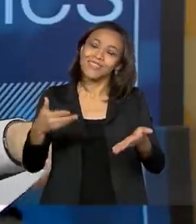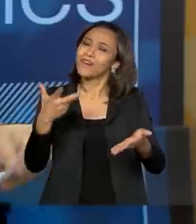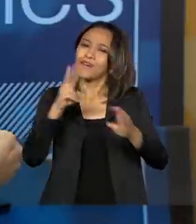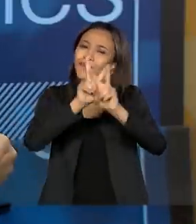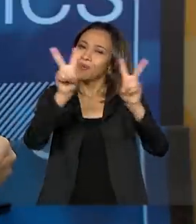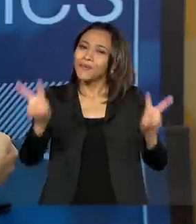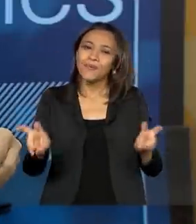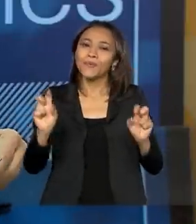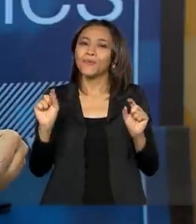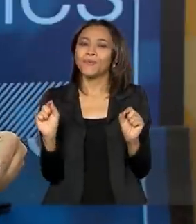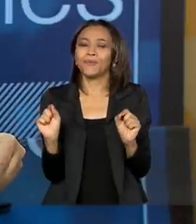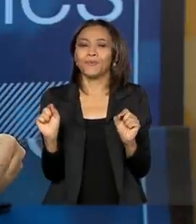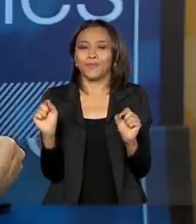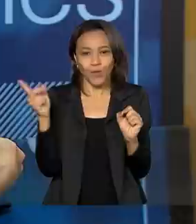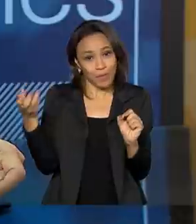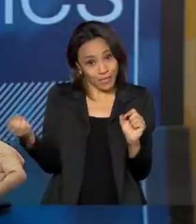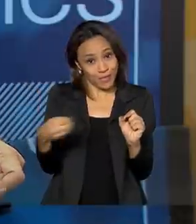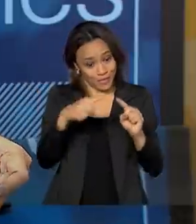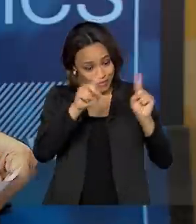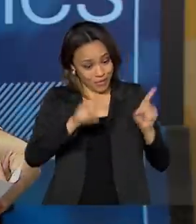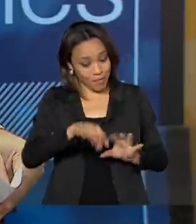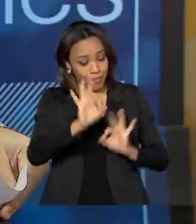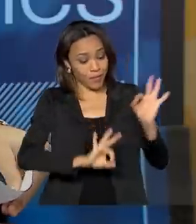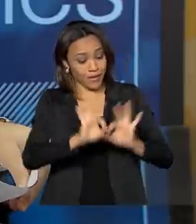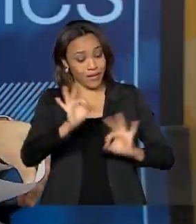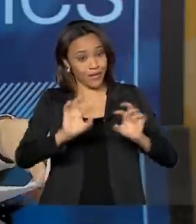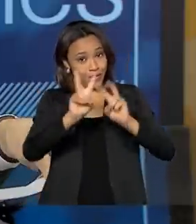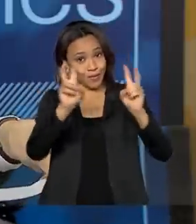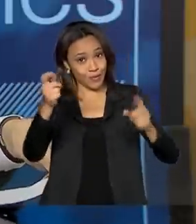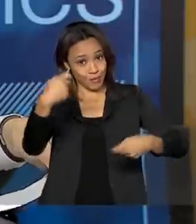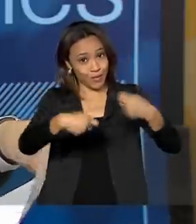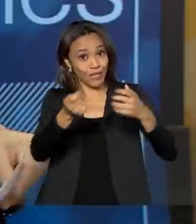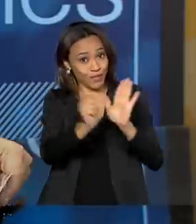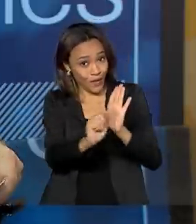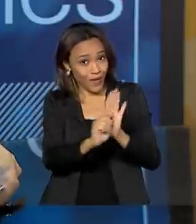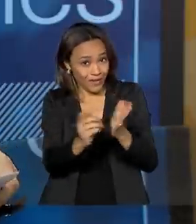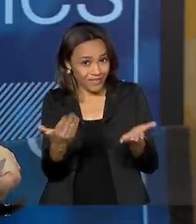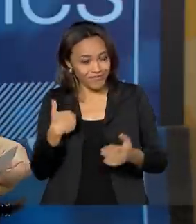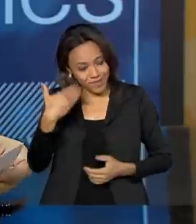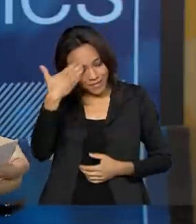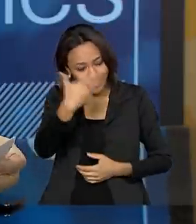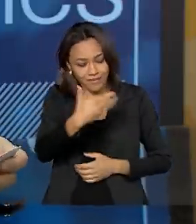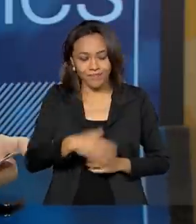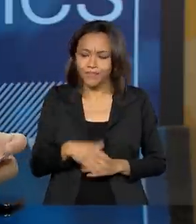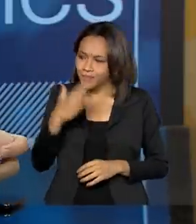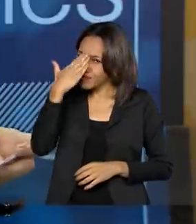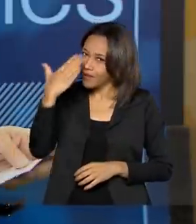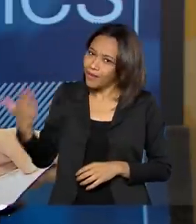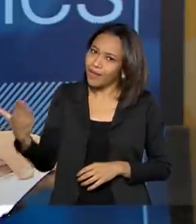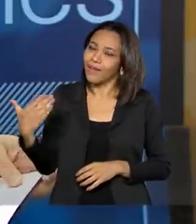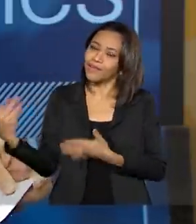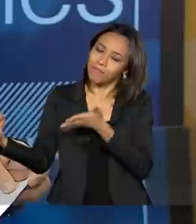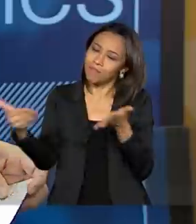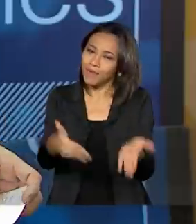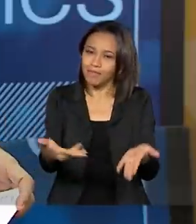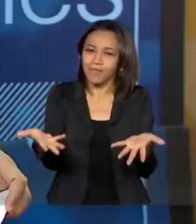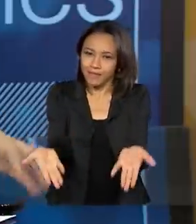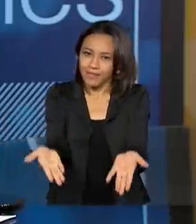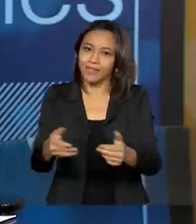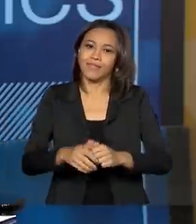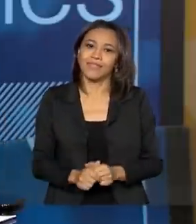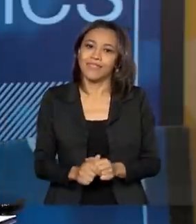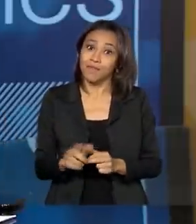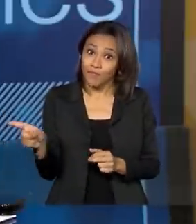falar conosco sobre o Plano Nacional Antidrogas. Agradeço. Secretário, muito obrigado pela sua participação aqui,